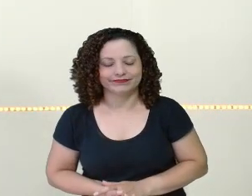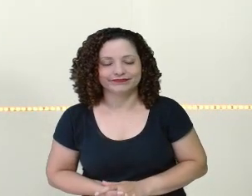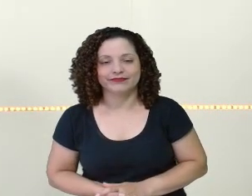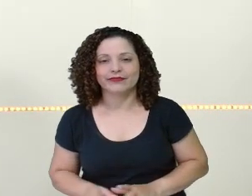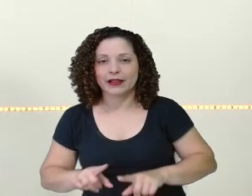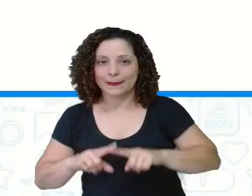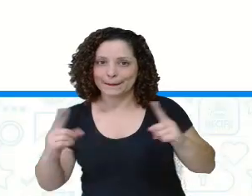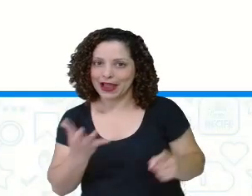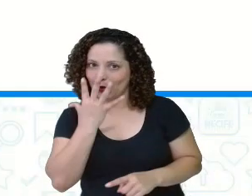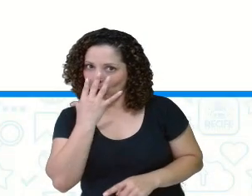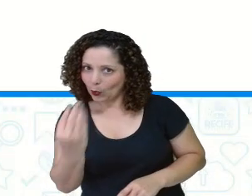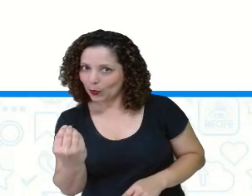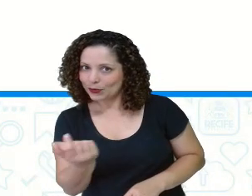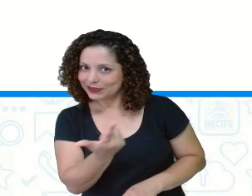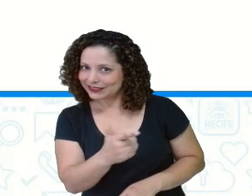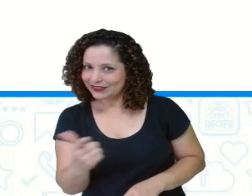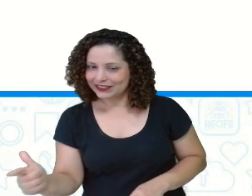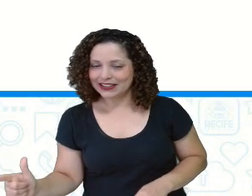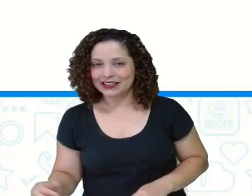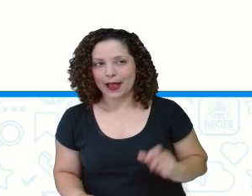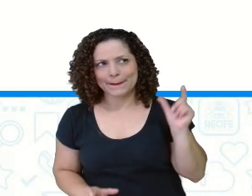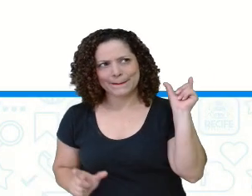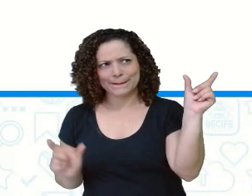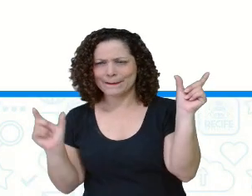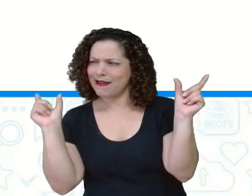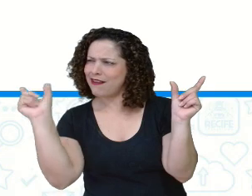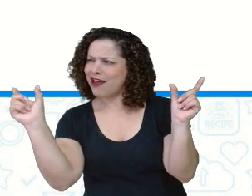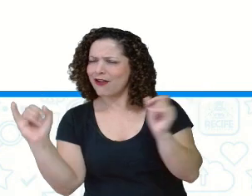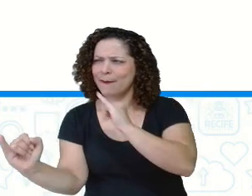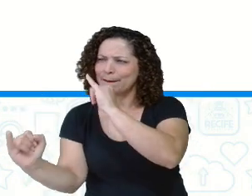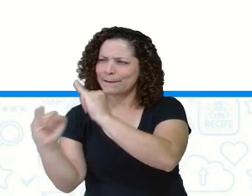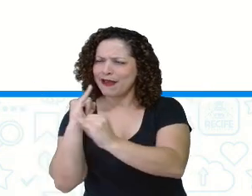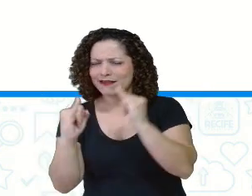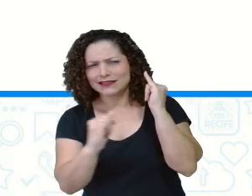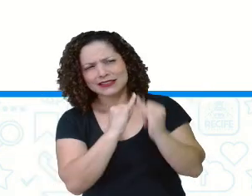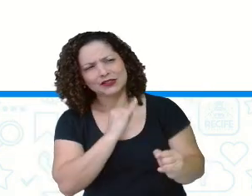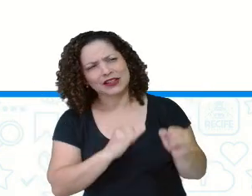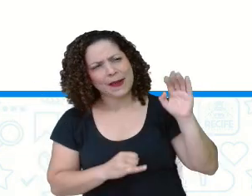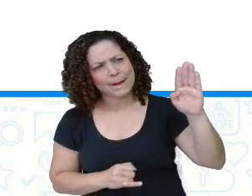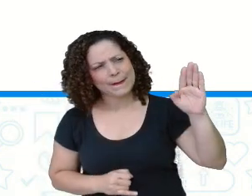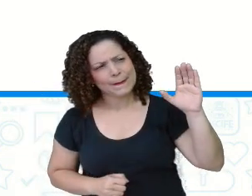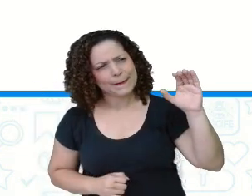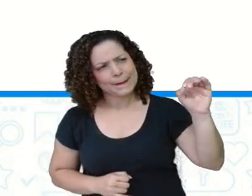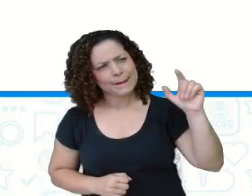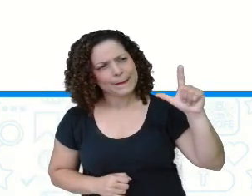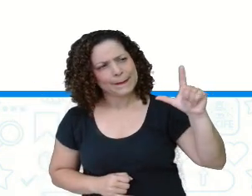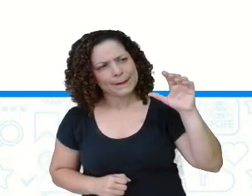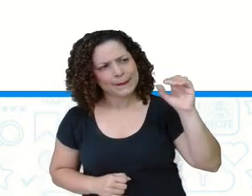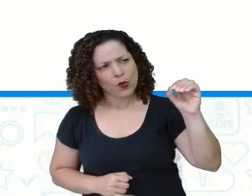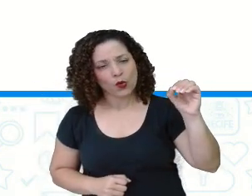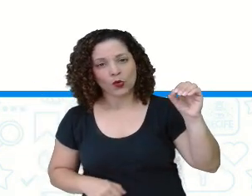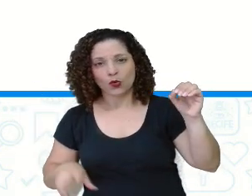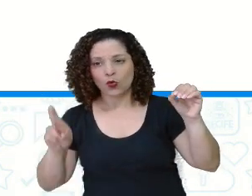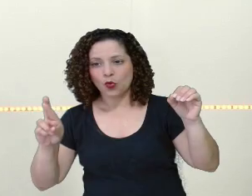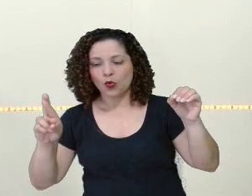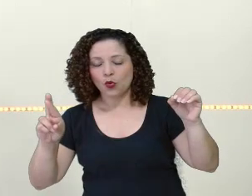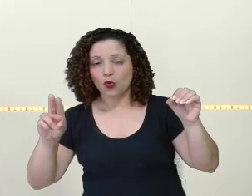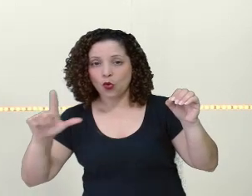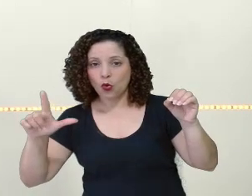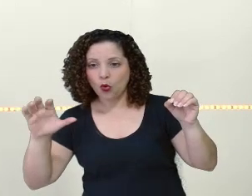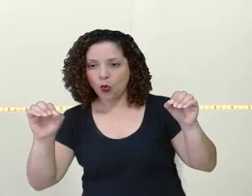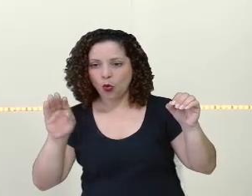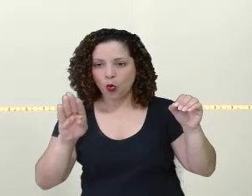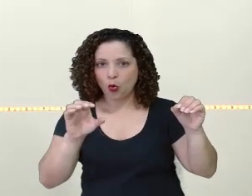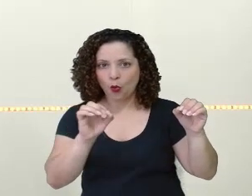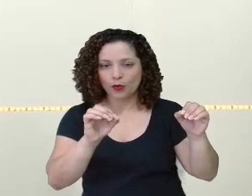observar as duas palavras, né, combinam até, não é? Bolo, lobo. Se a gente disser bem rápido, bolo, bolo, bolo, a gente